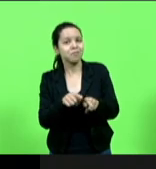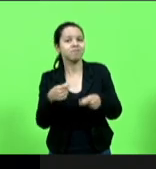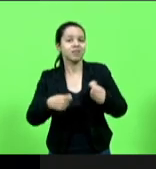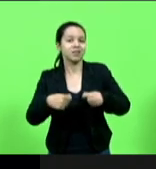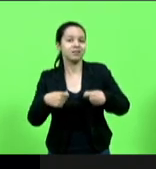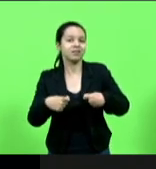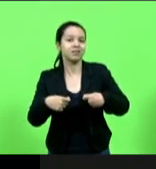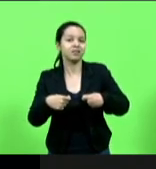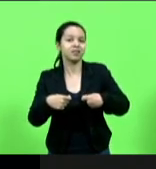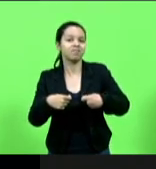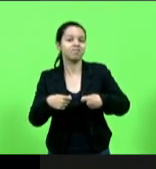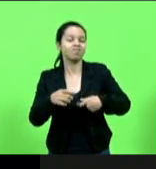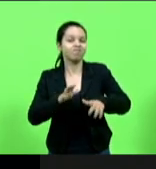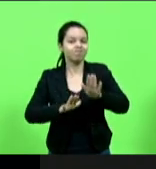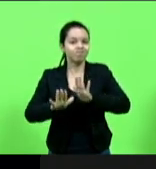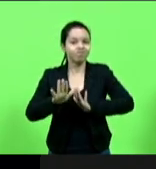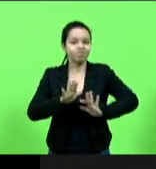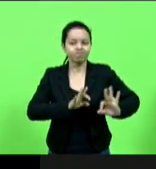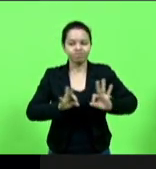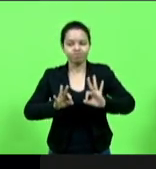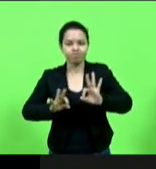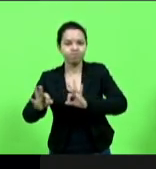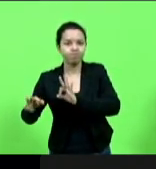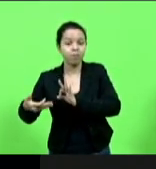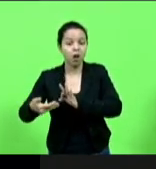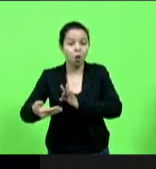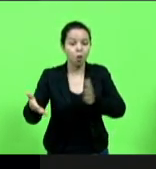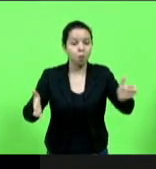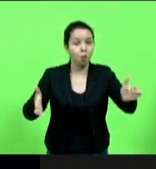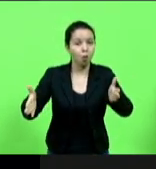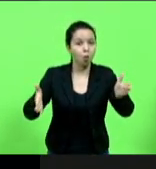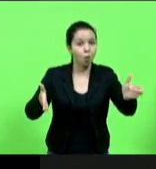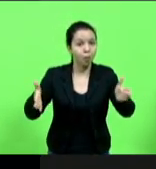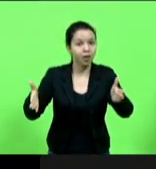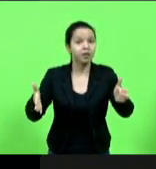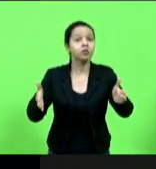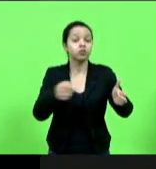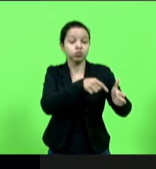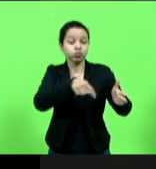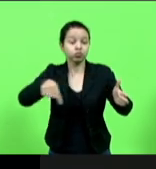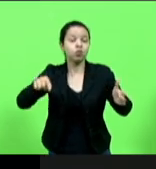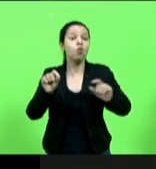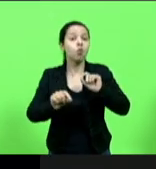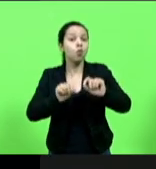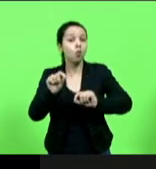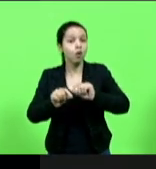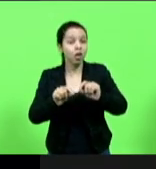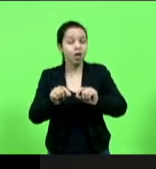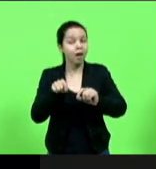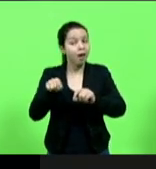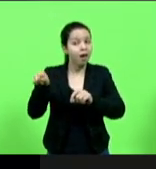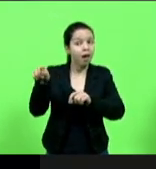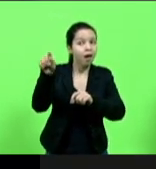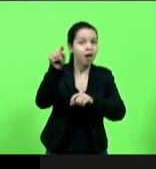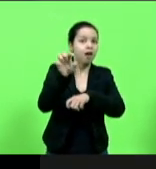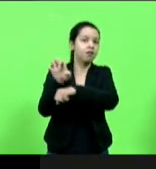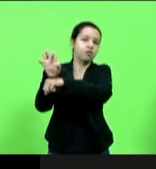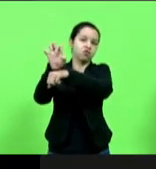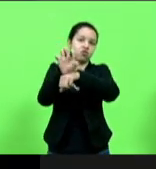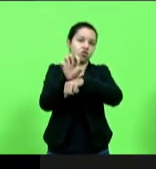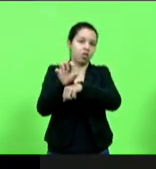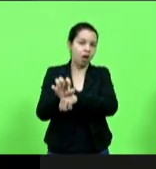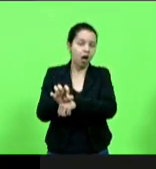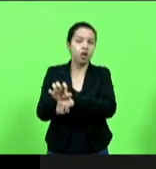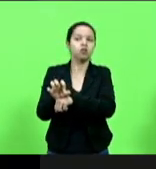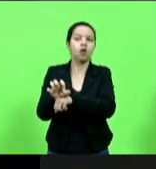vivendo que nós estamos passando que é essa questão do reconhecimento desses estados que eu mencionei livres de febre